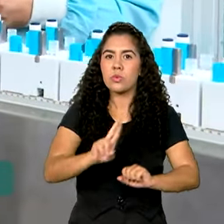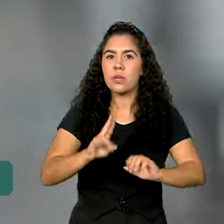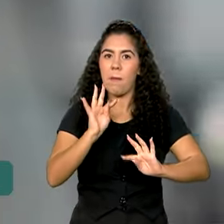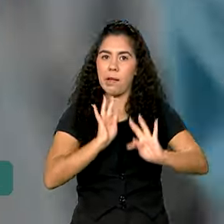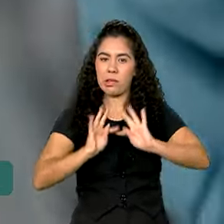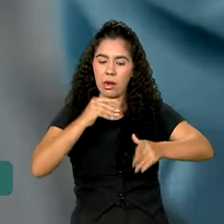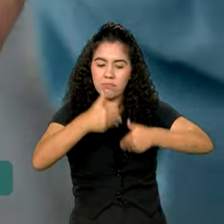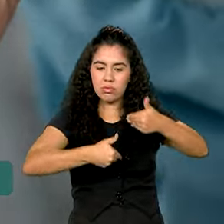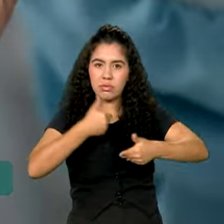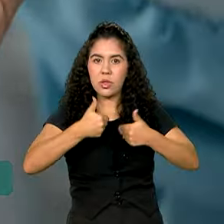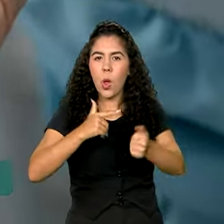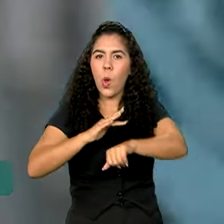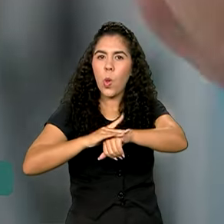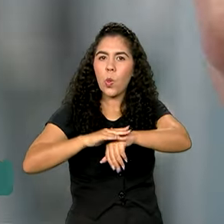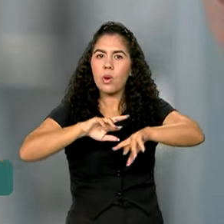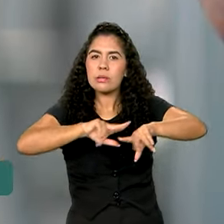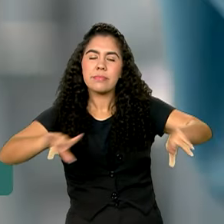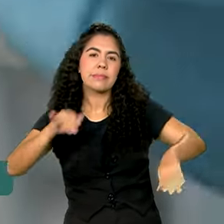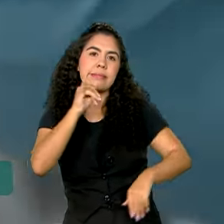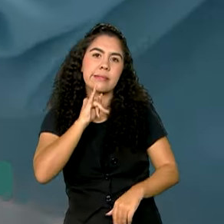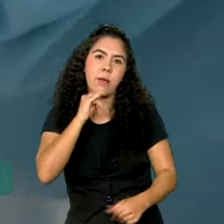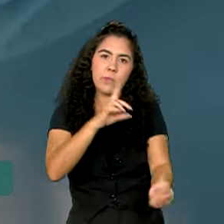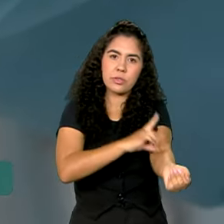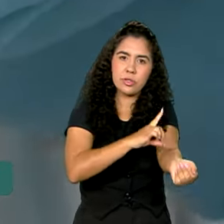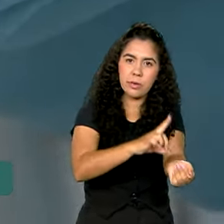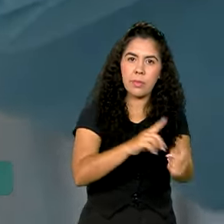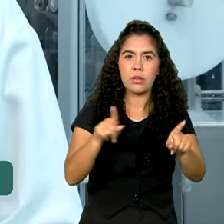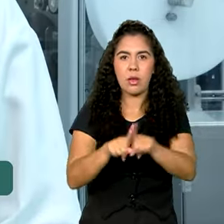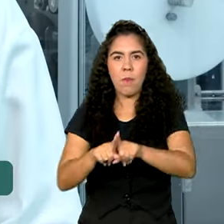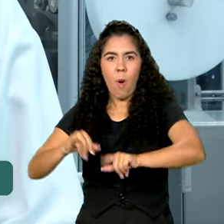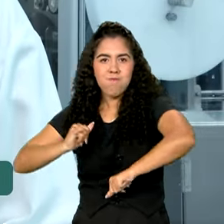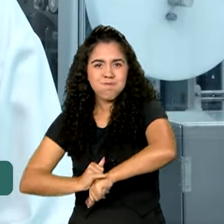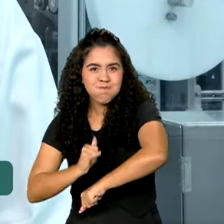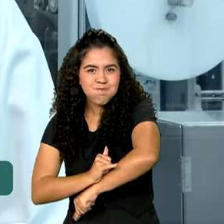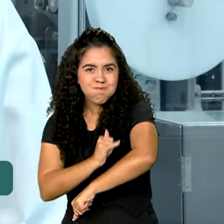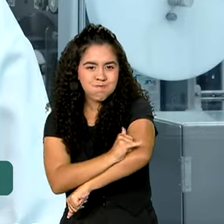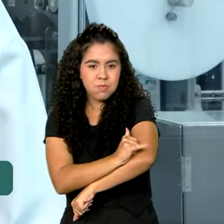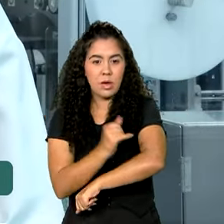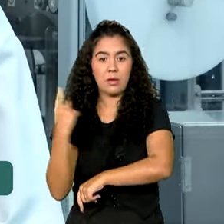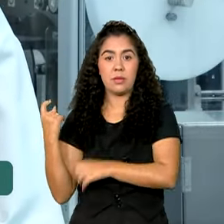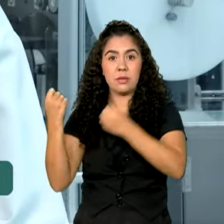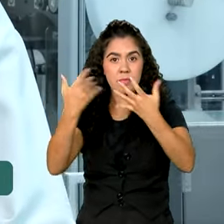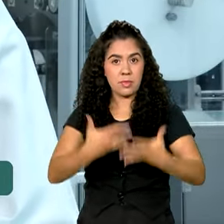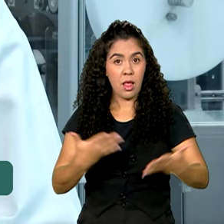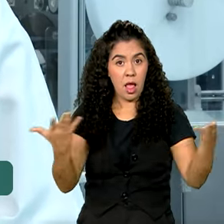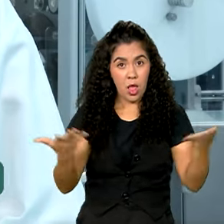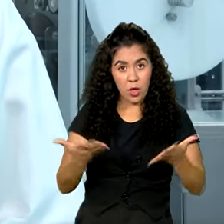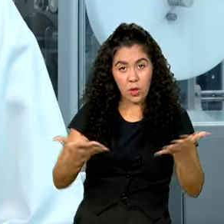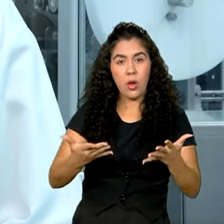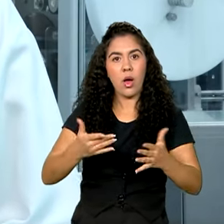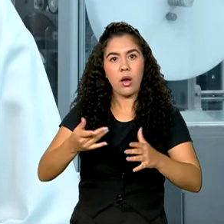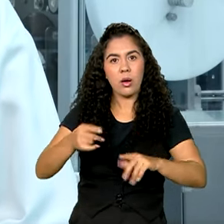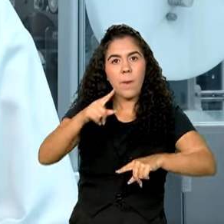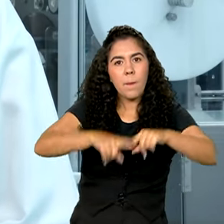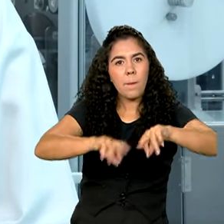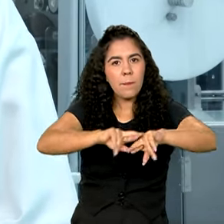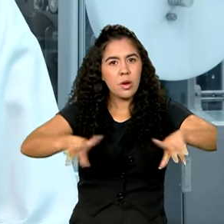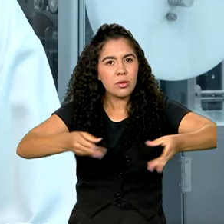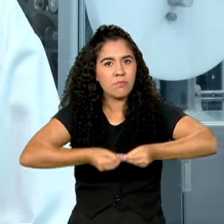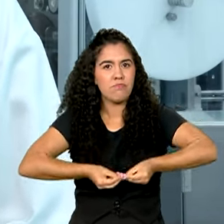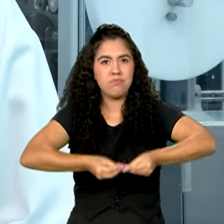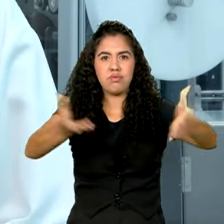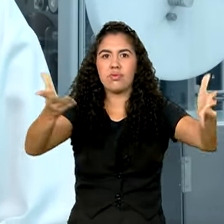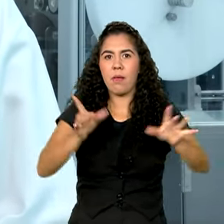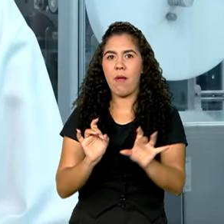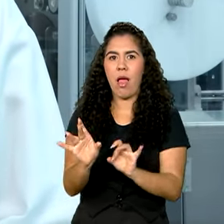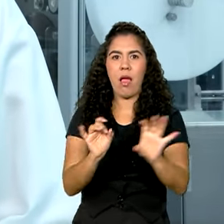tratamento de doenças, como diabetes e obesidade. Os produtos entrando no mercado, na liberação de produtos de lotes comerciais, a gente tem mais